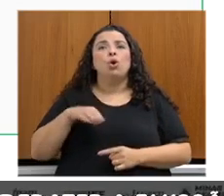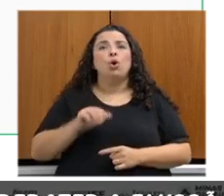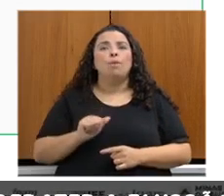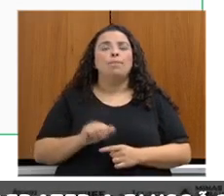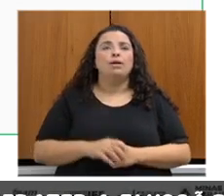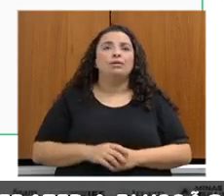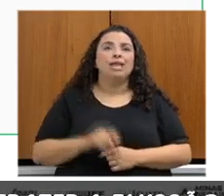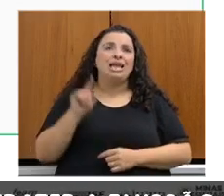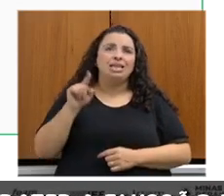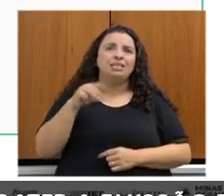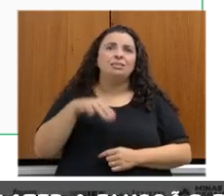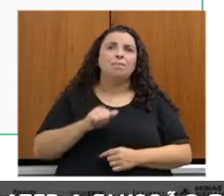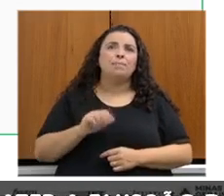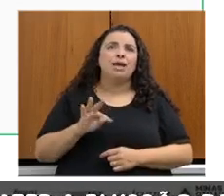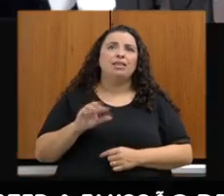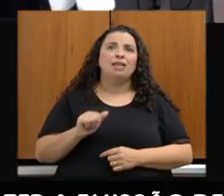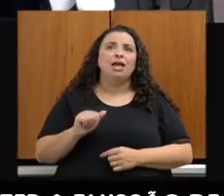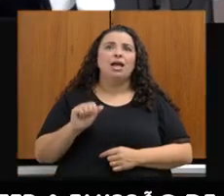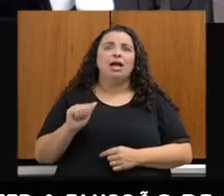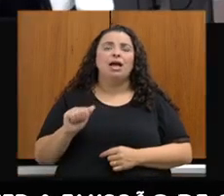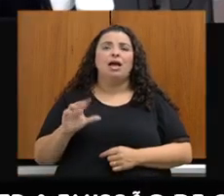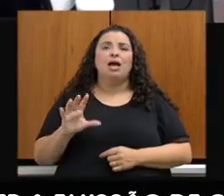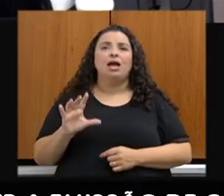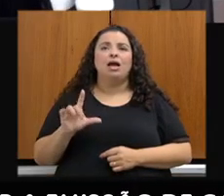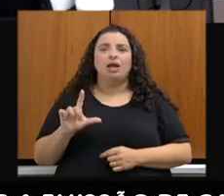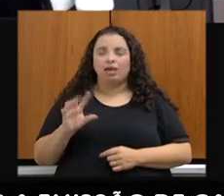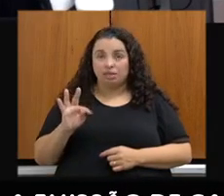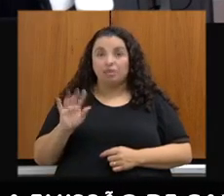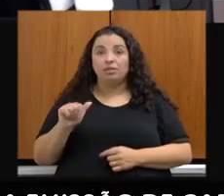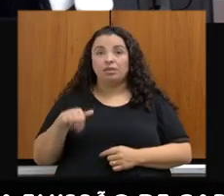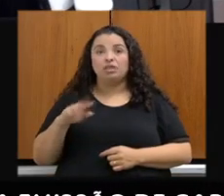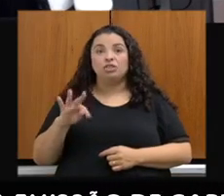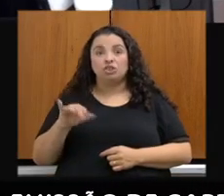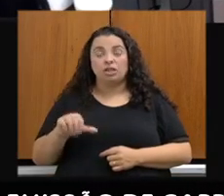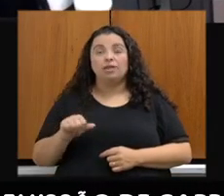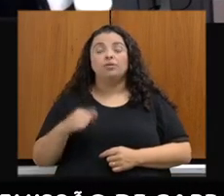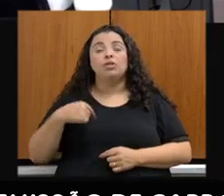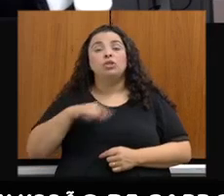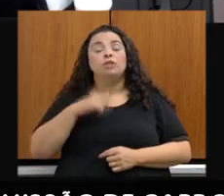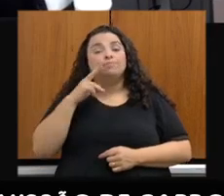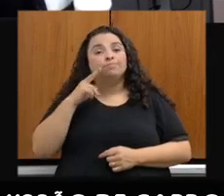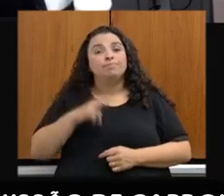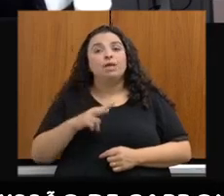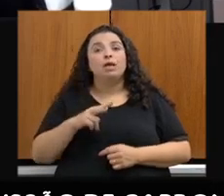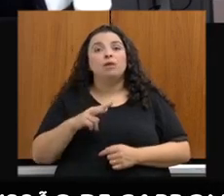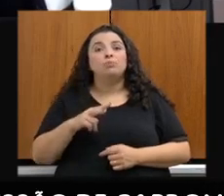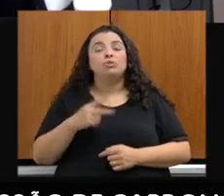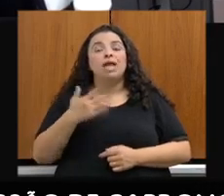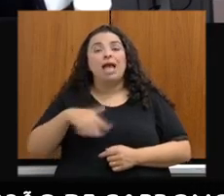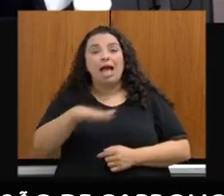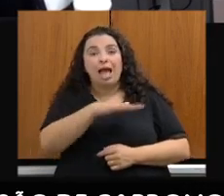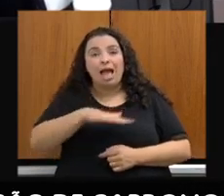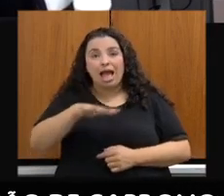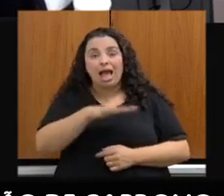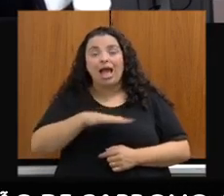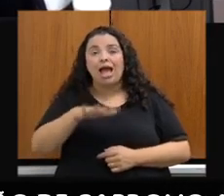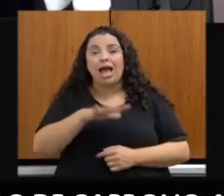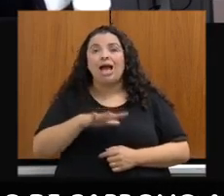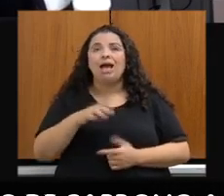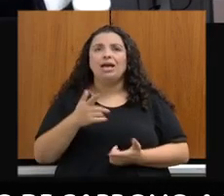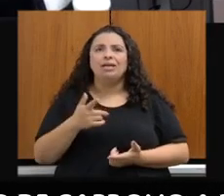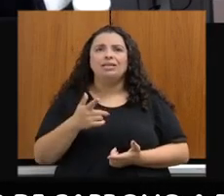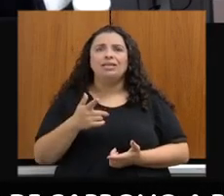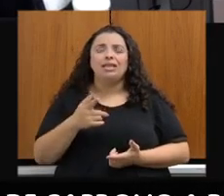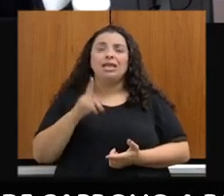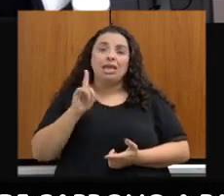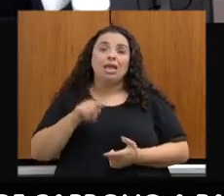ONG SOS Mata Atlântica, nós vemos buscando diminuir a área desmatada no nosso estado, em que, pese Minas Gerais,